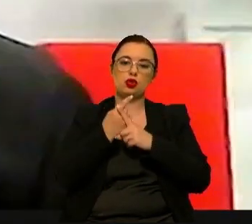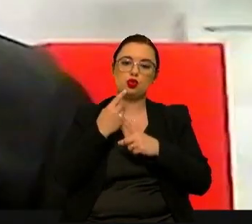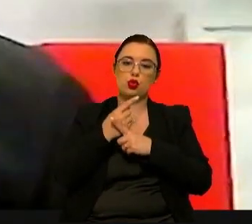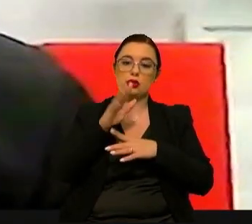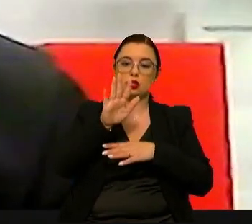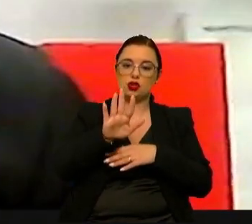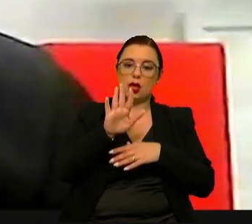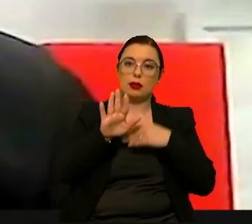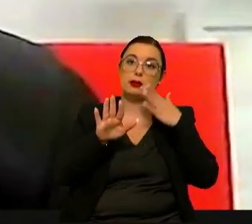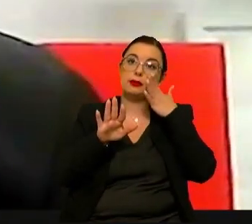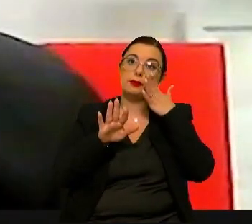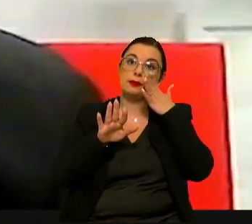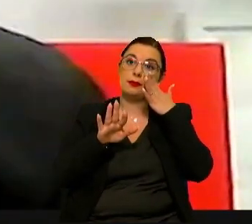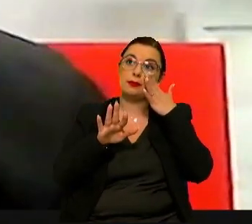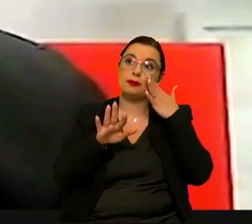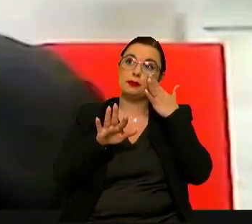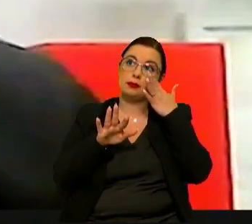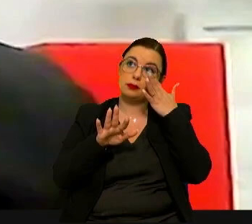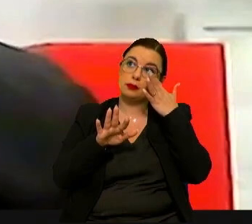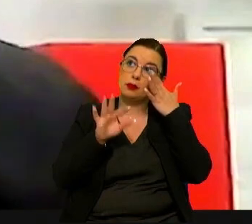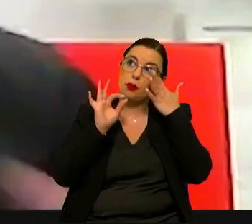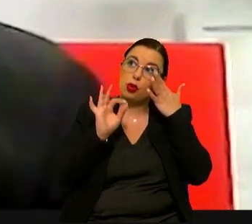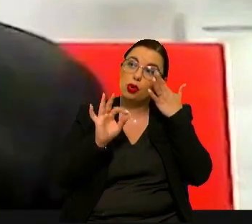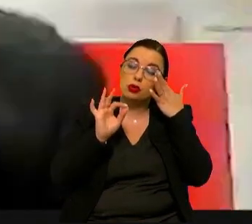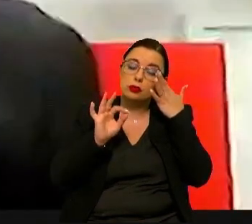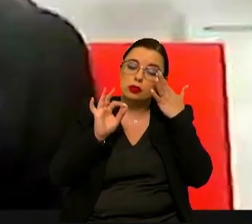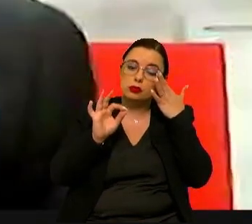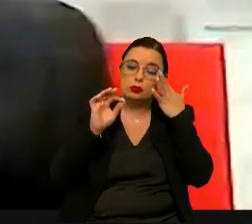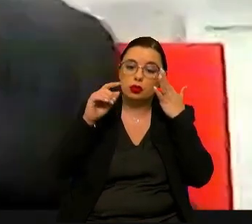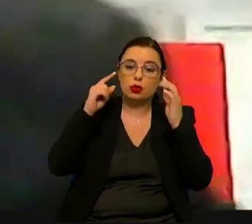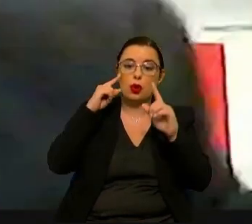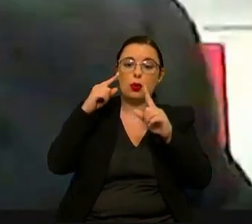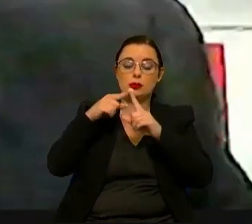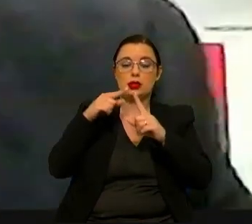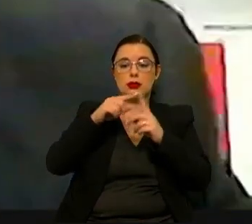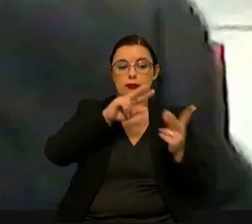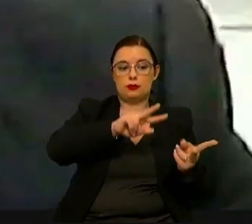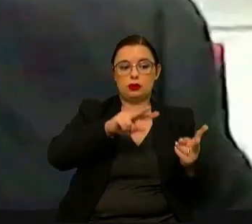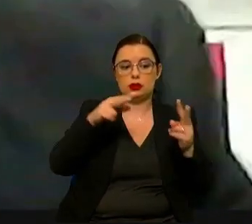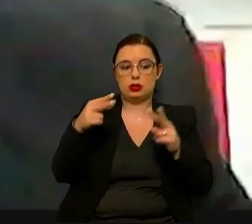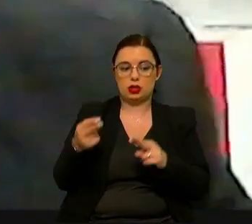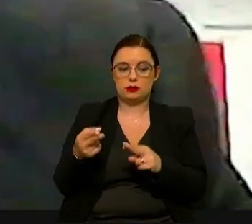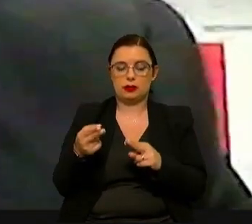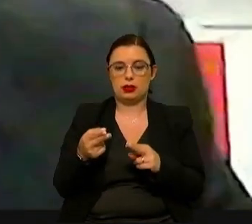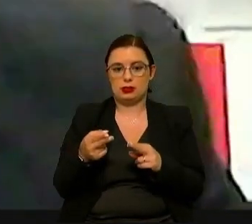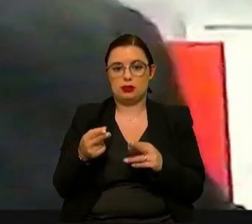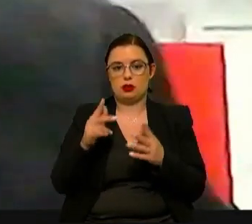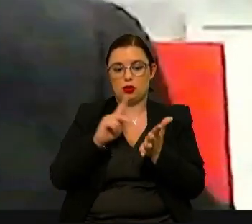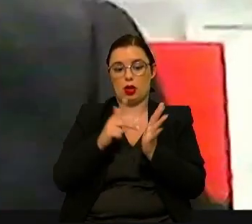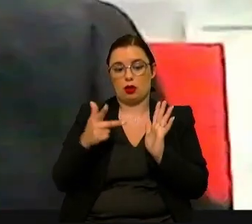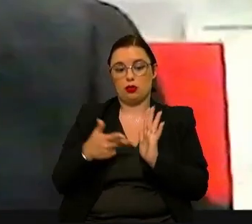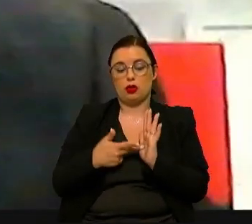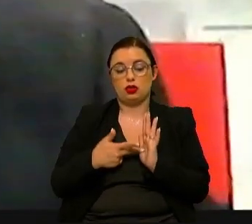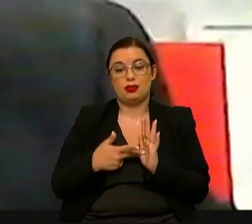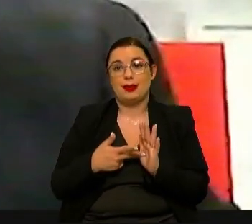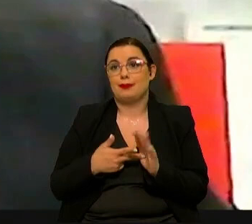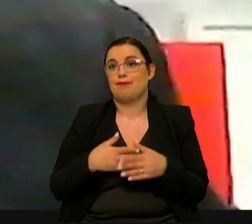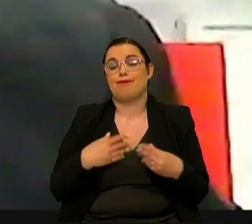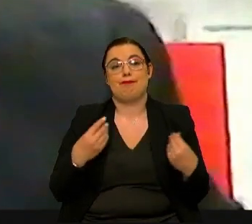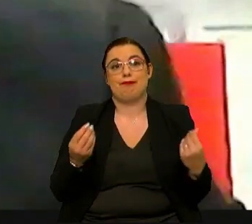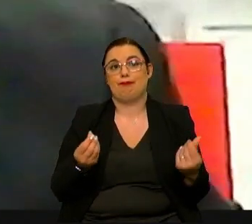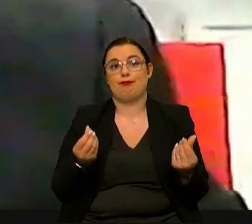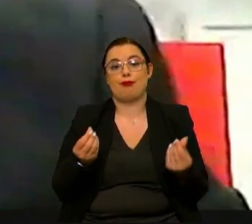ali quase pronto para poder eventualmente ser transferido, haver uma transferência tecnológica, não tem